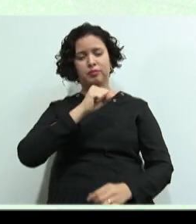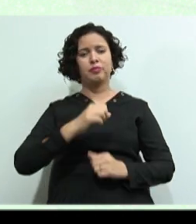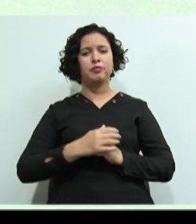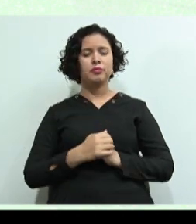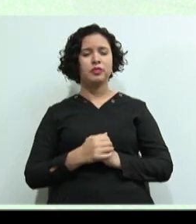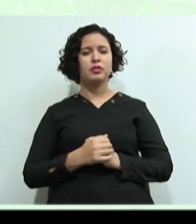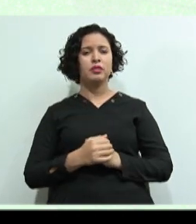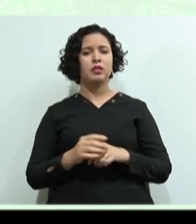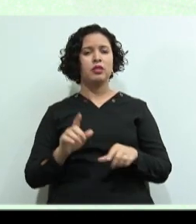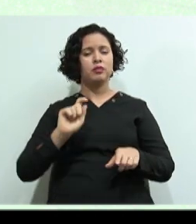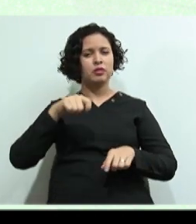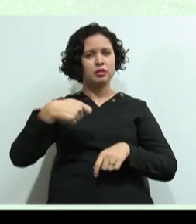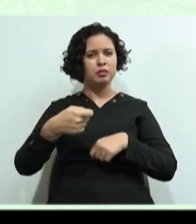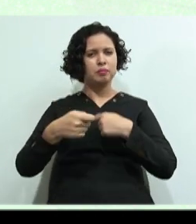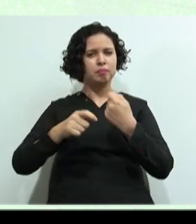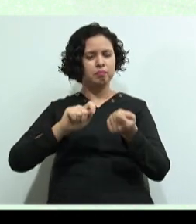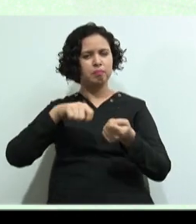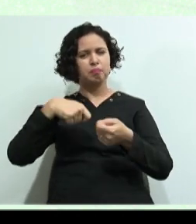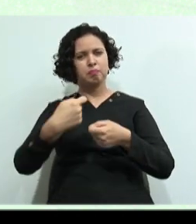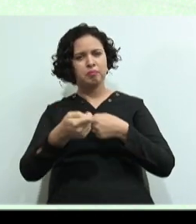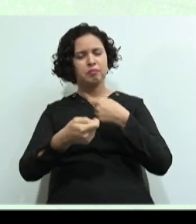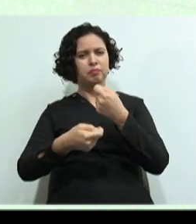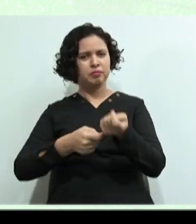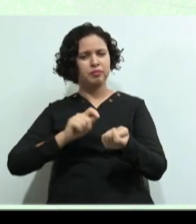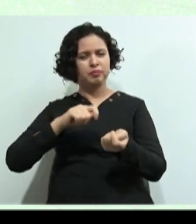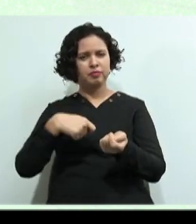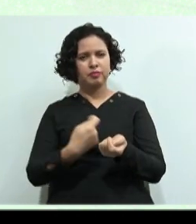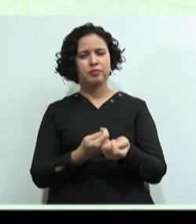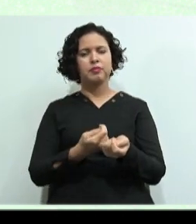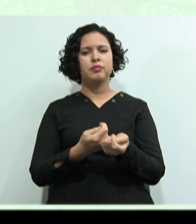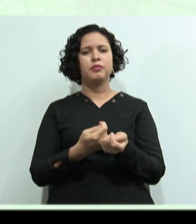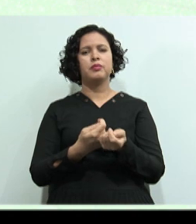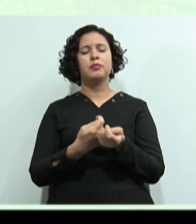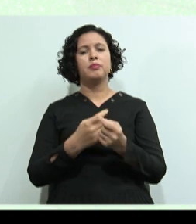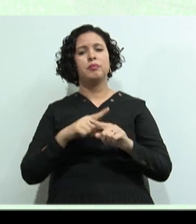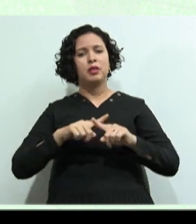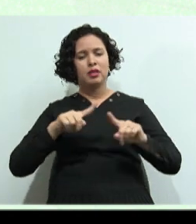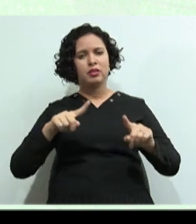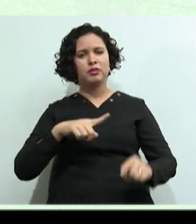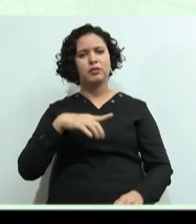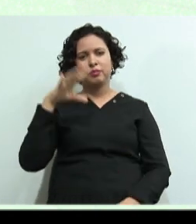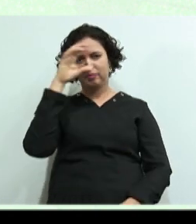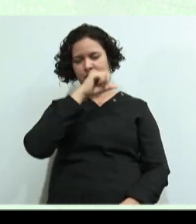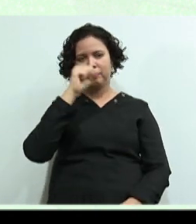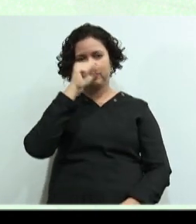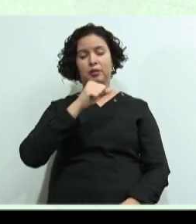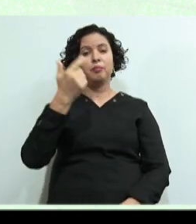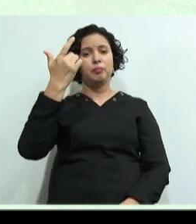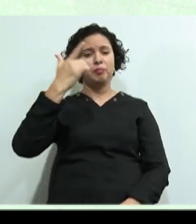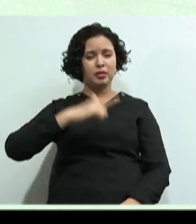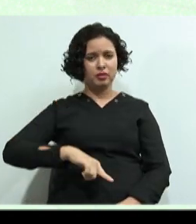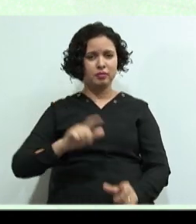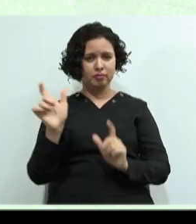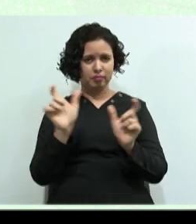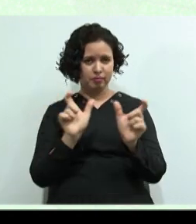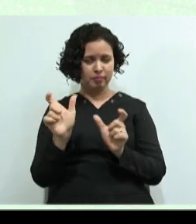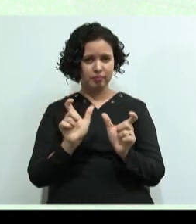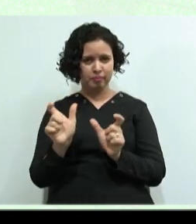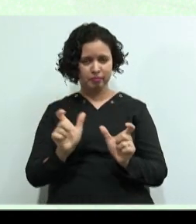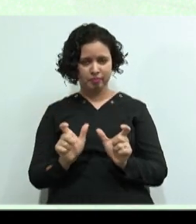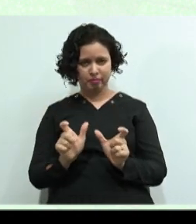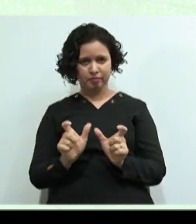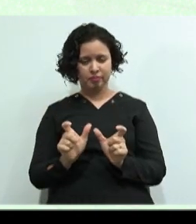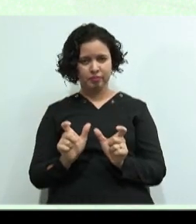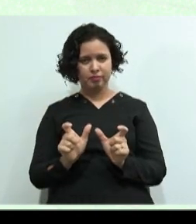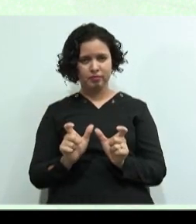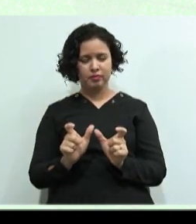aprender Sinais Desde a primeira unidade Mas aí nós vamos Aprender Algumas palavras Palavras Que nós